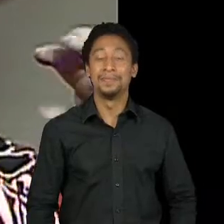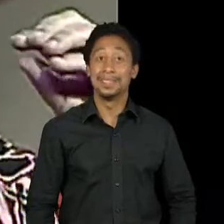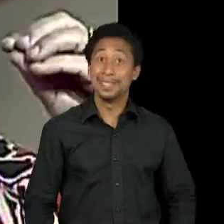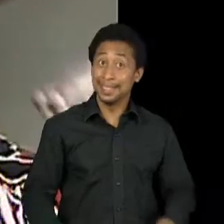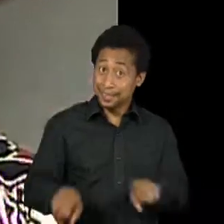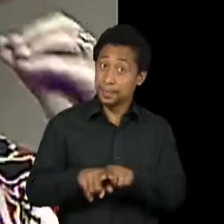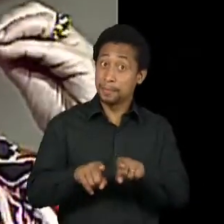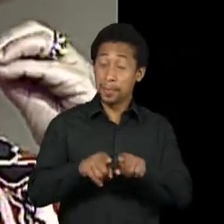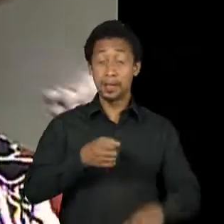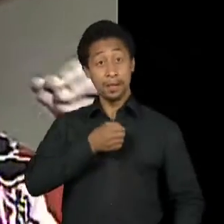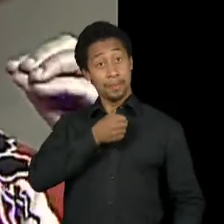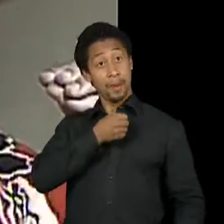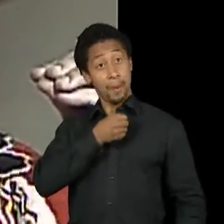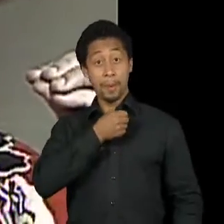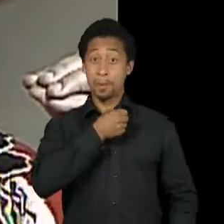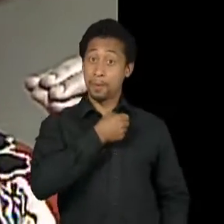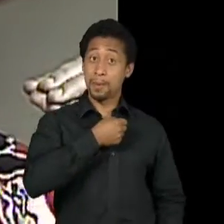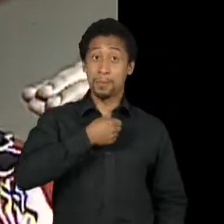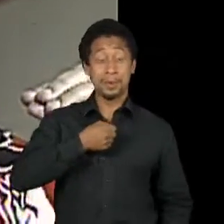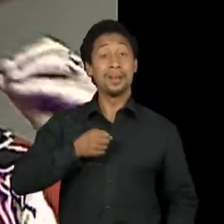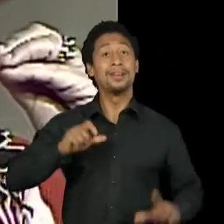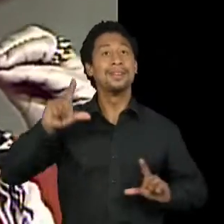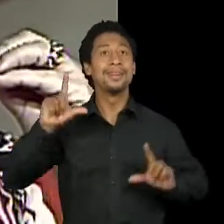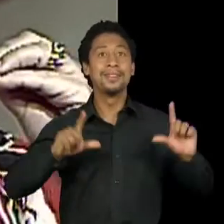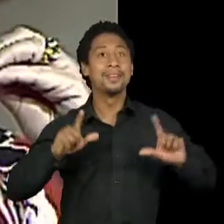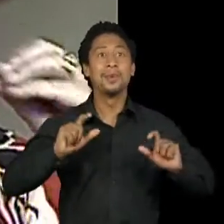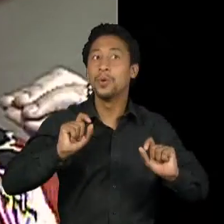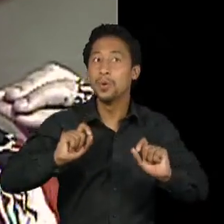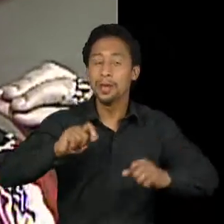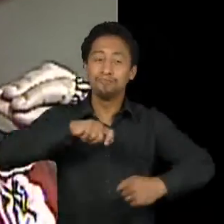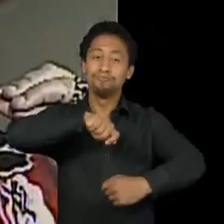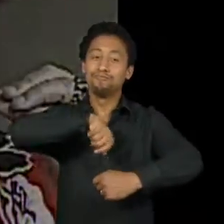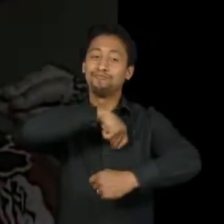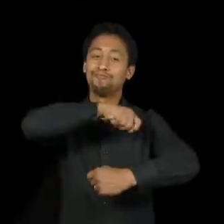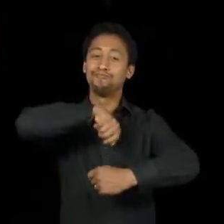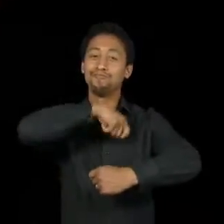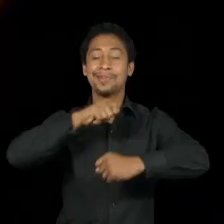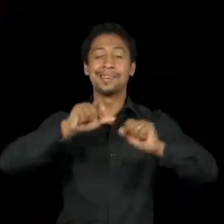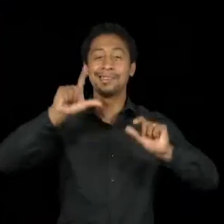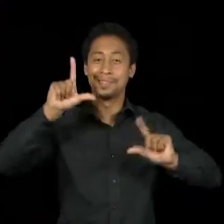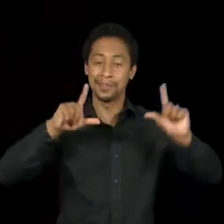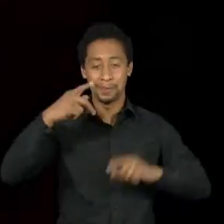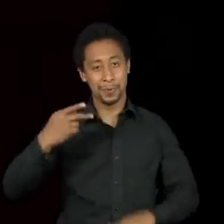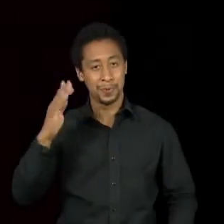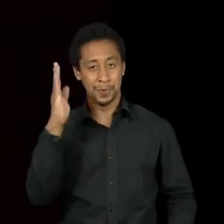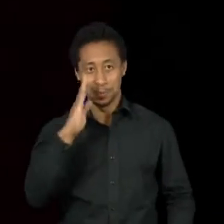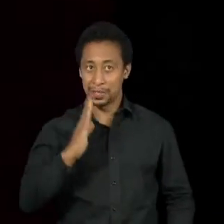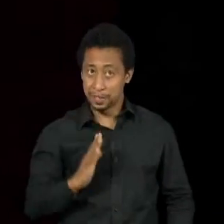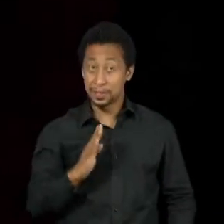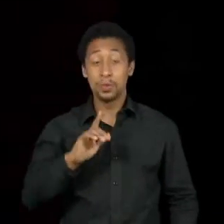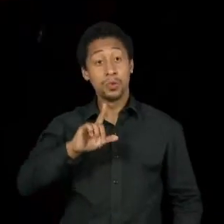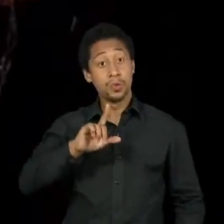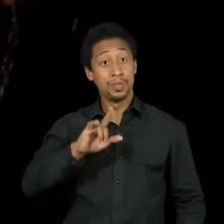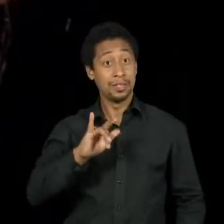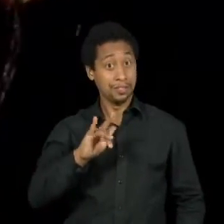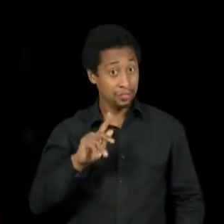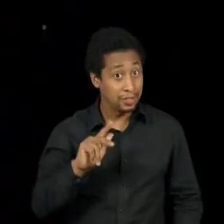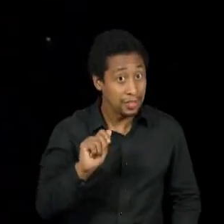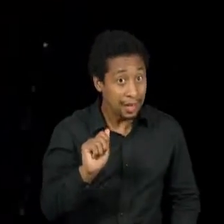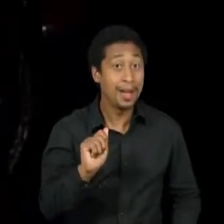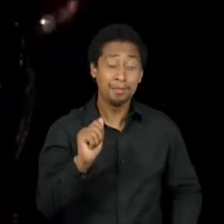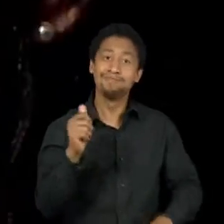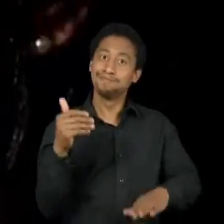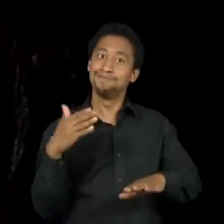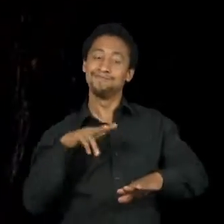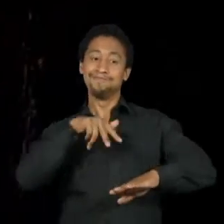apresentadora de um dos pioneiros programas de culinária da televisão brasileira. Programa esse em que Lígia Cortez fez a sua